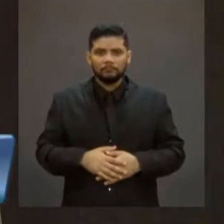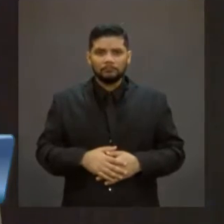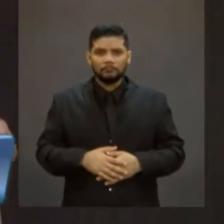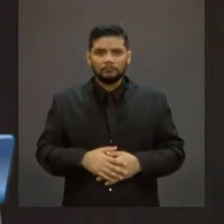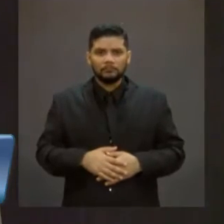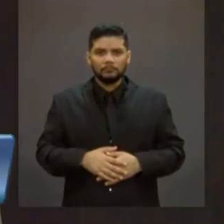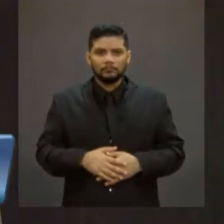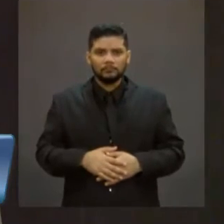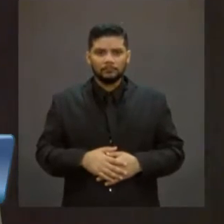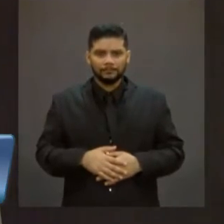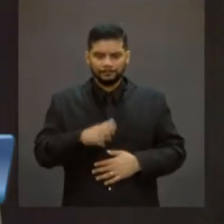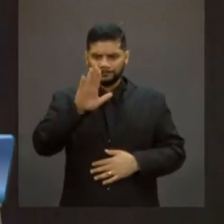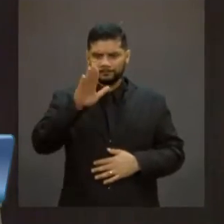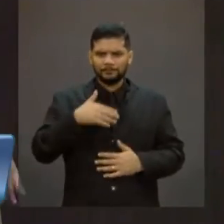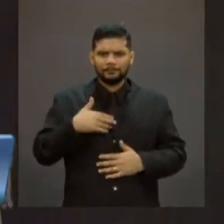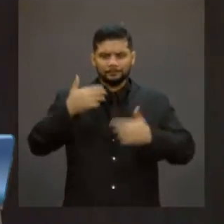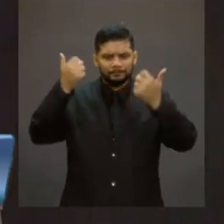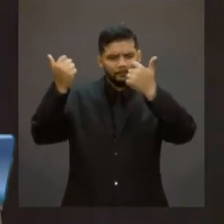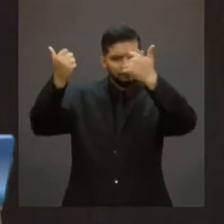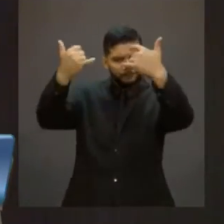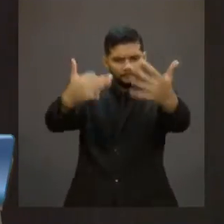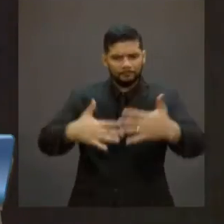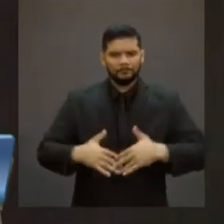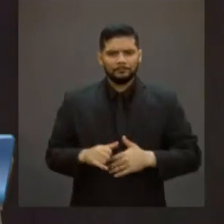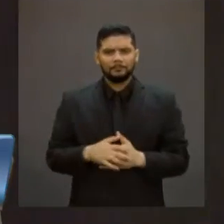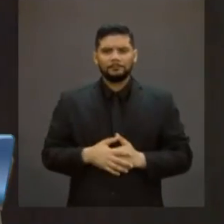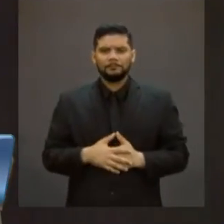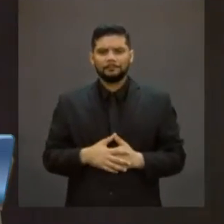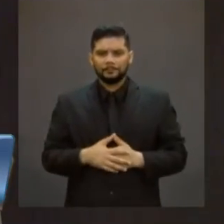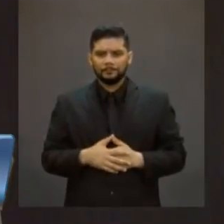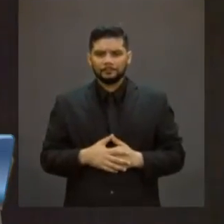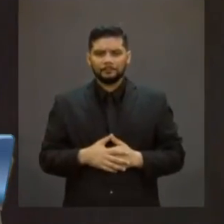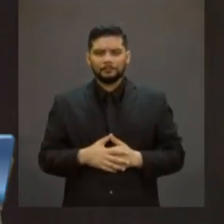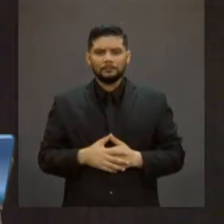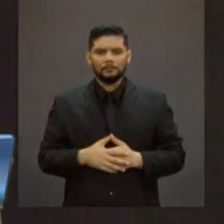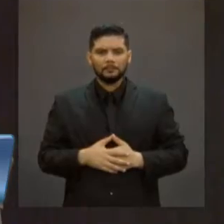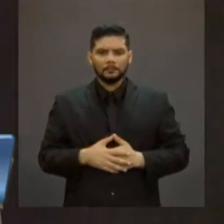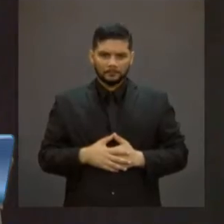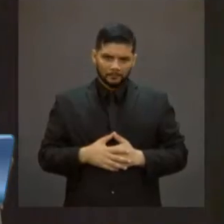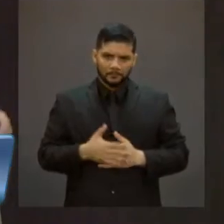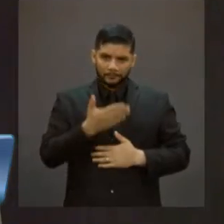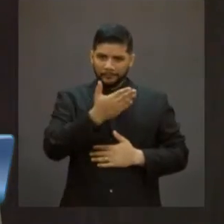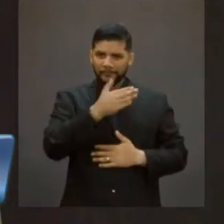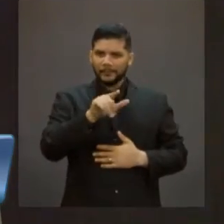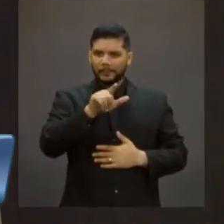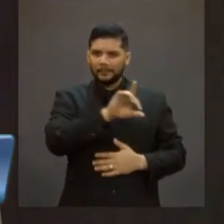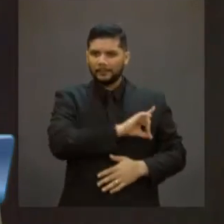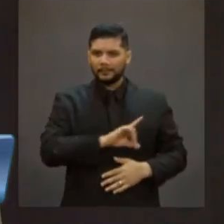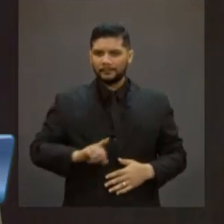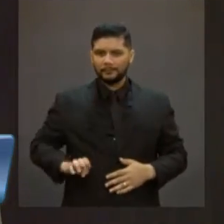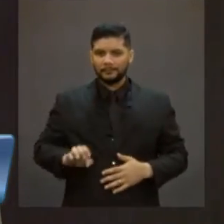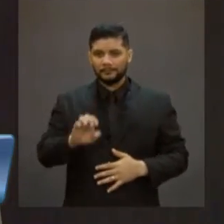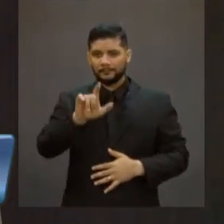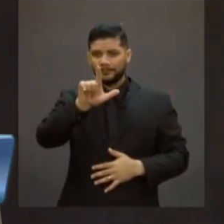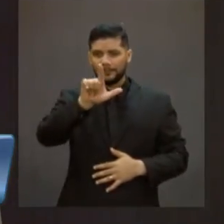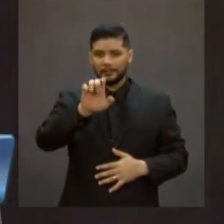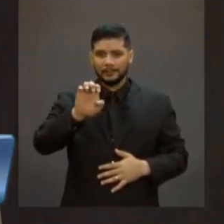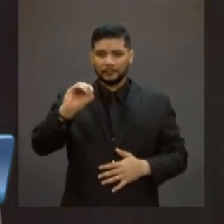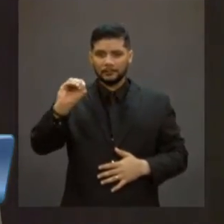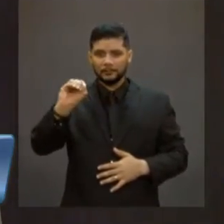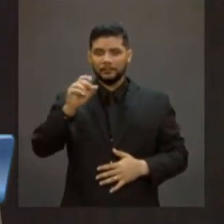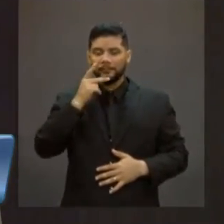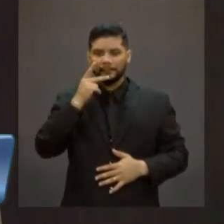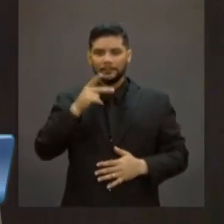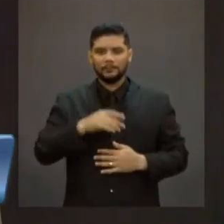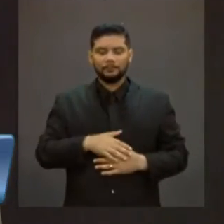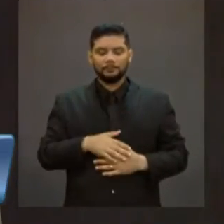veja, eu vou tomar um aspecto do, a parte do deputado Leonardo Pinheiro, quando a gente